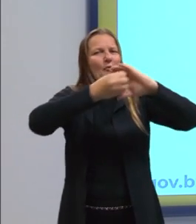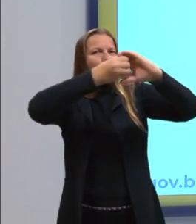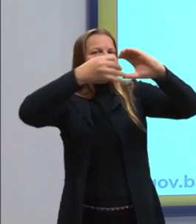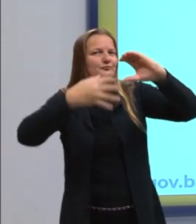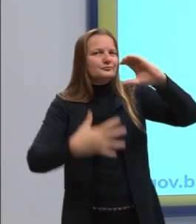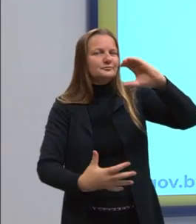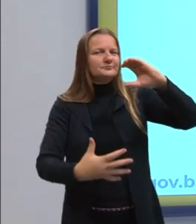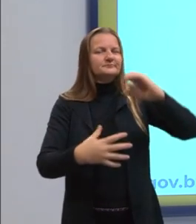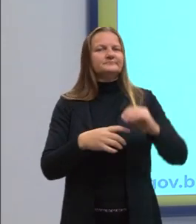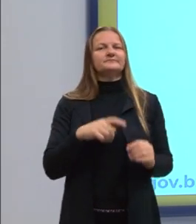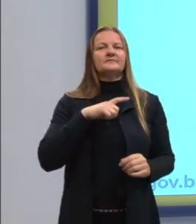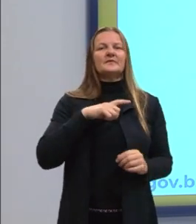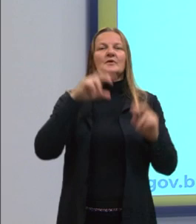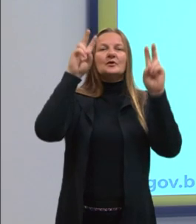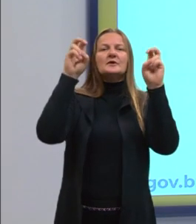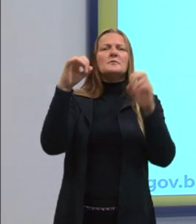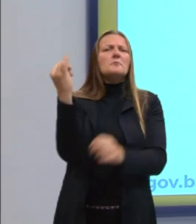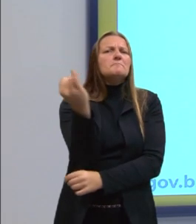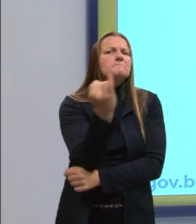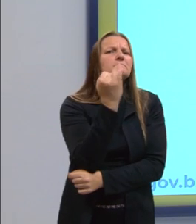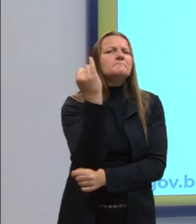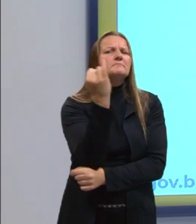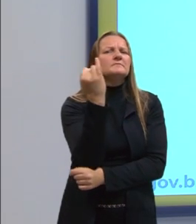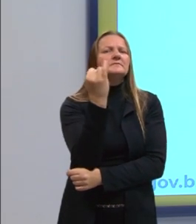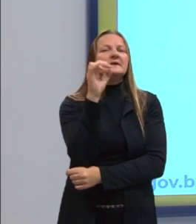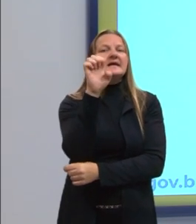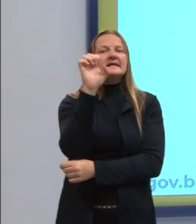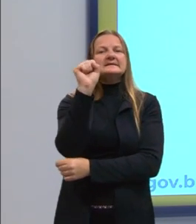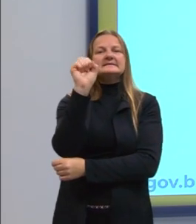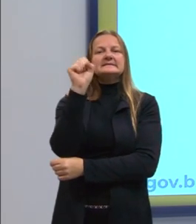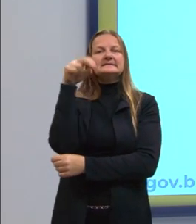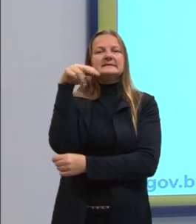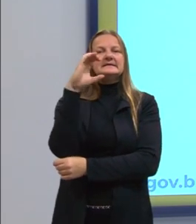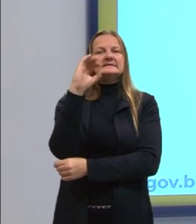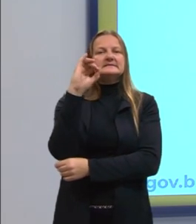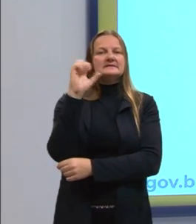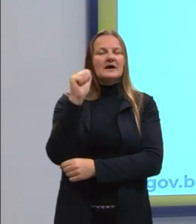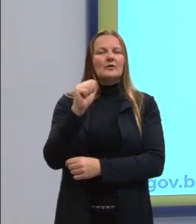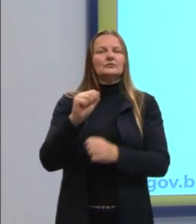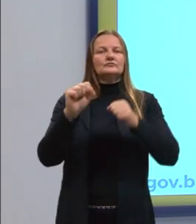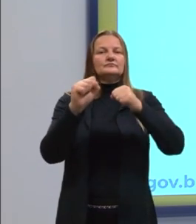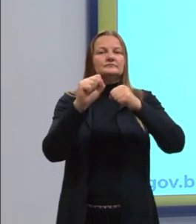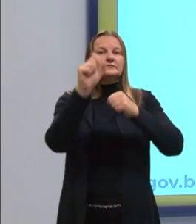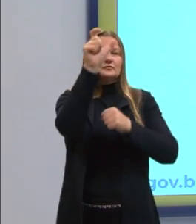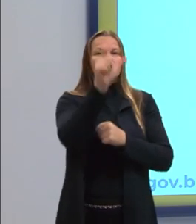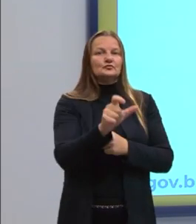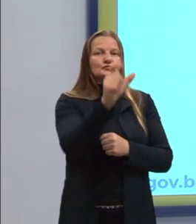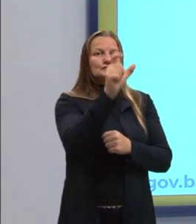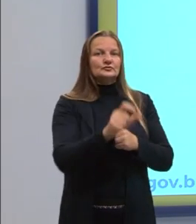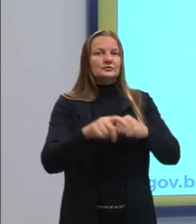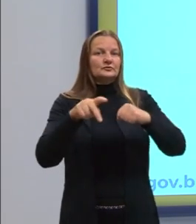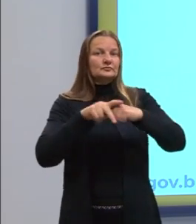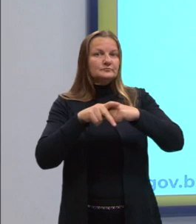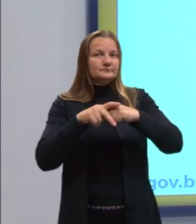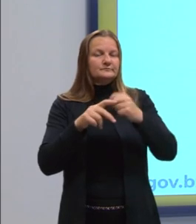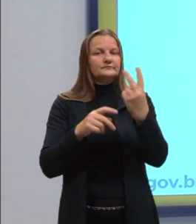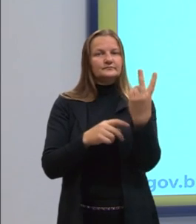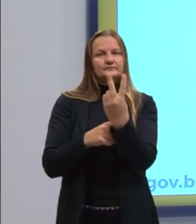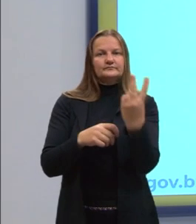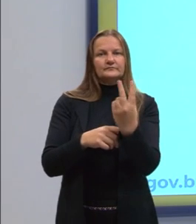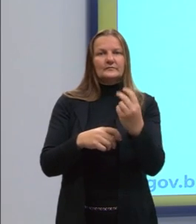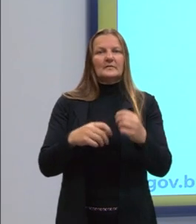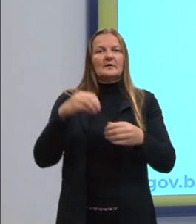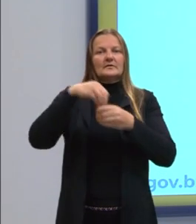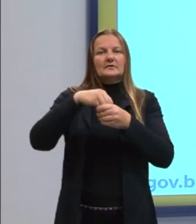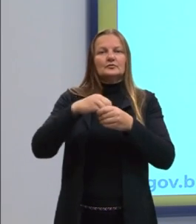Nos termos essenciais, a gente vai ter o sujeito e o predicado. Nos termos